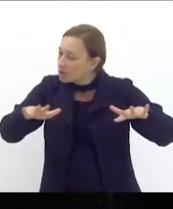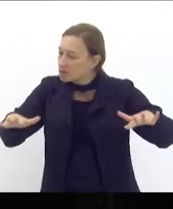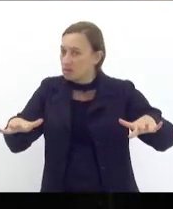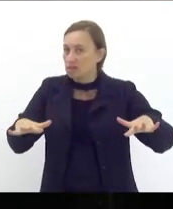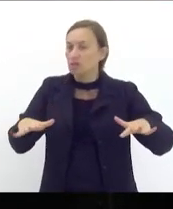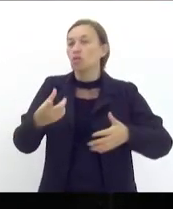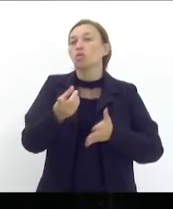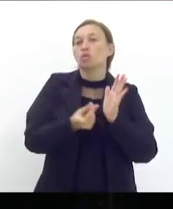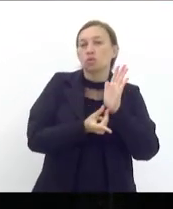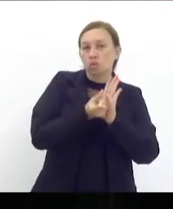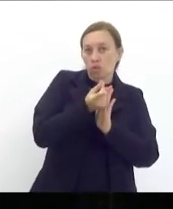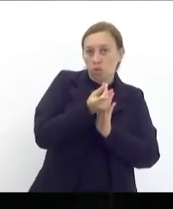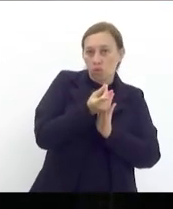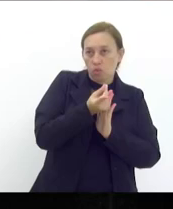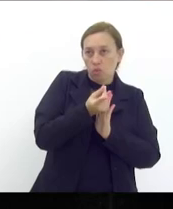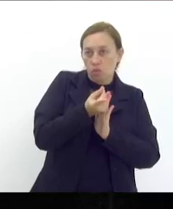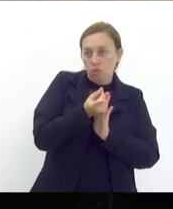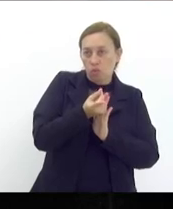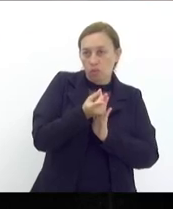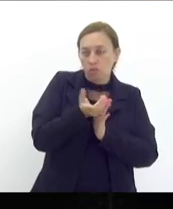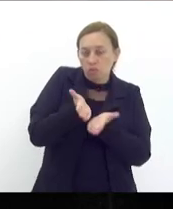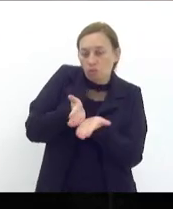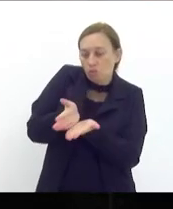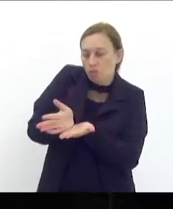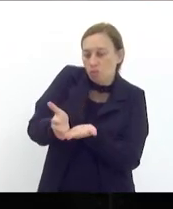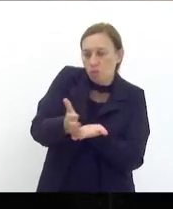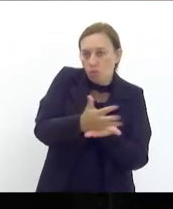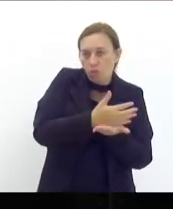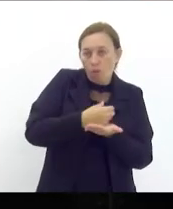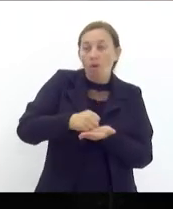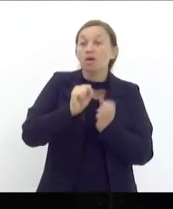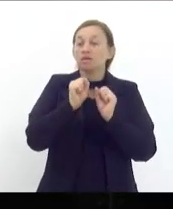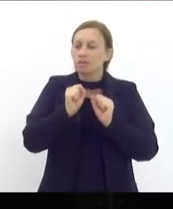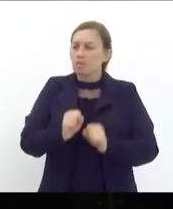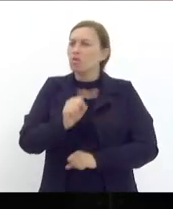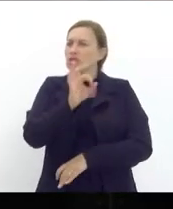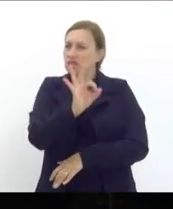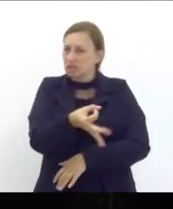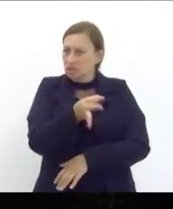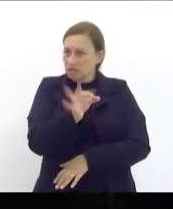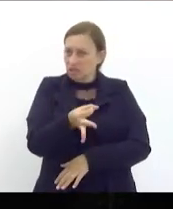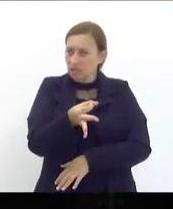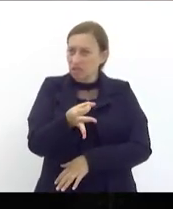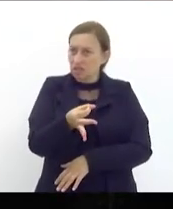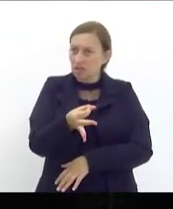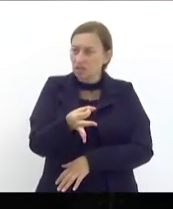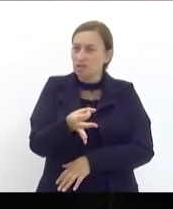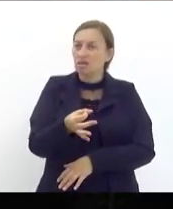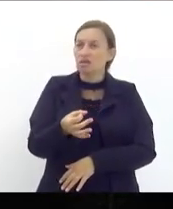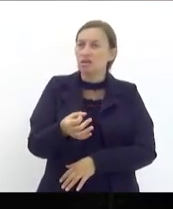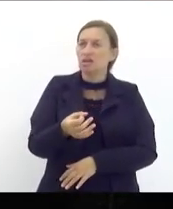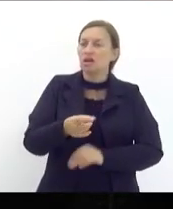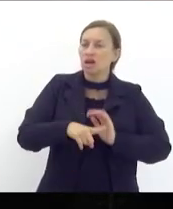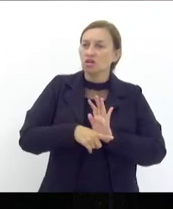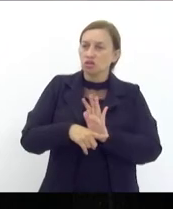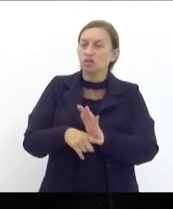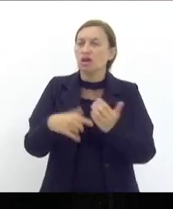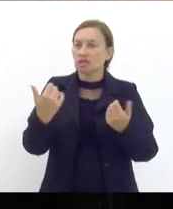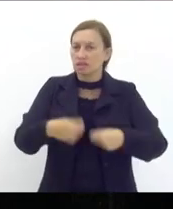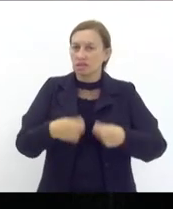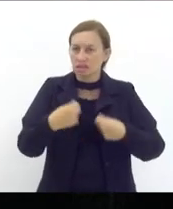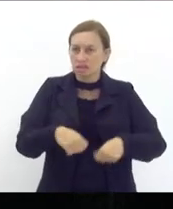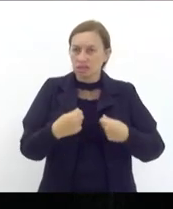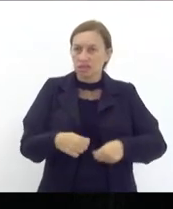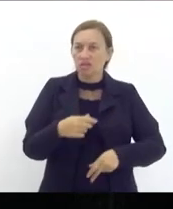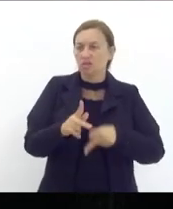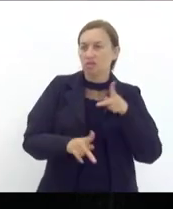orçamento na sua arrecadação para que possa de fato dar conta das necessidades premente da